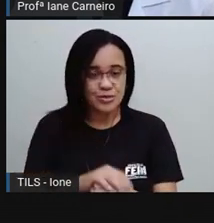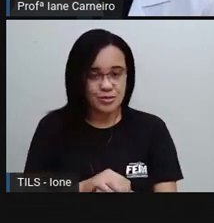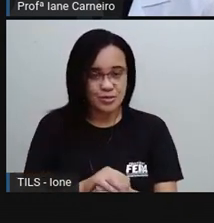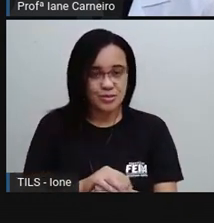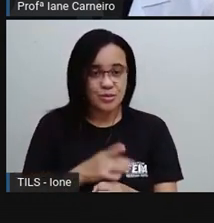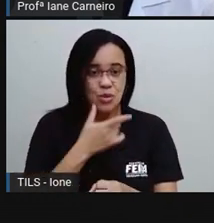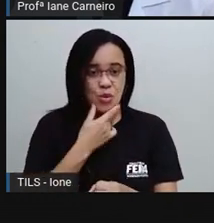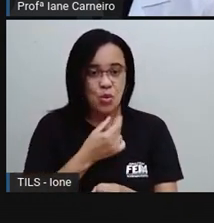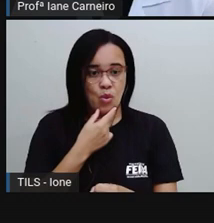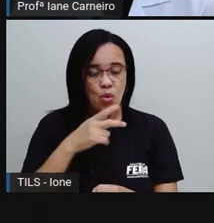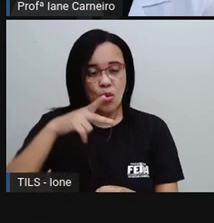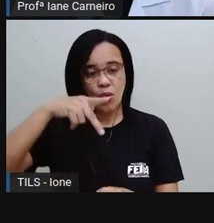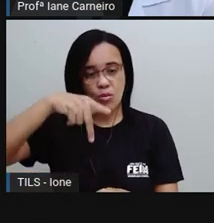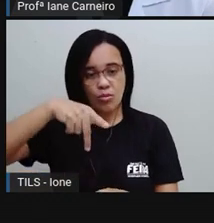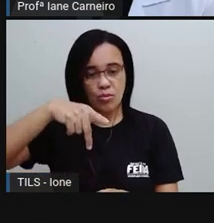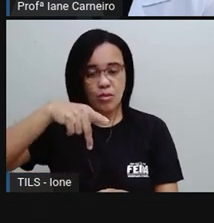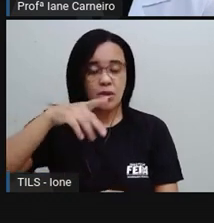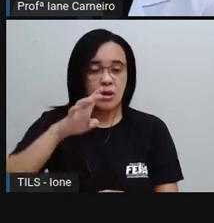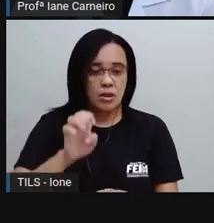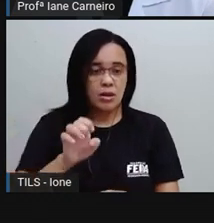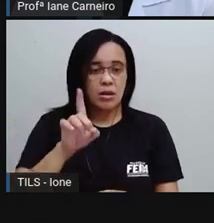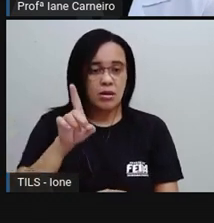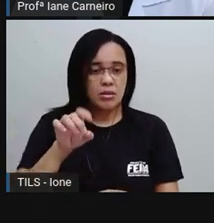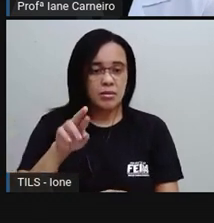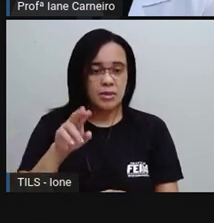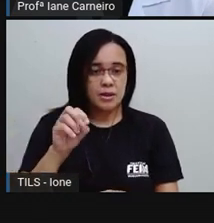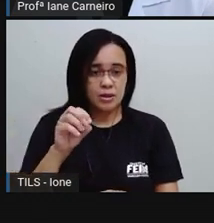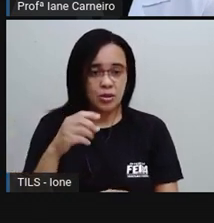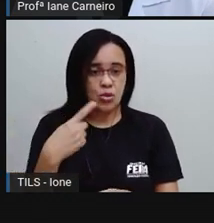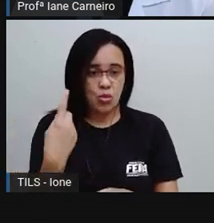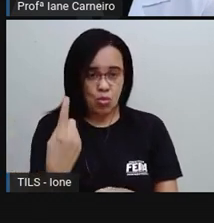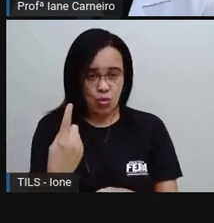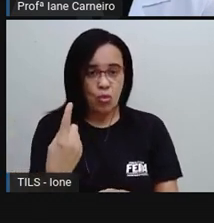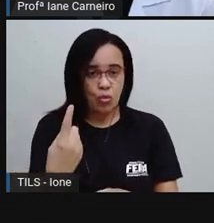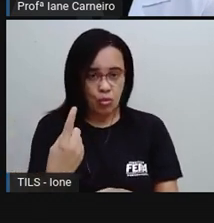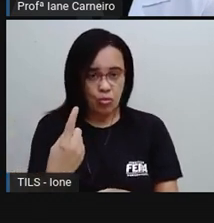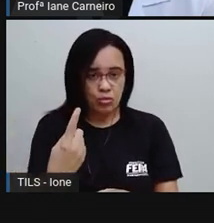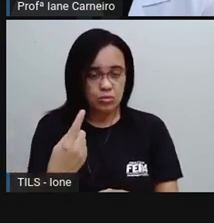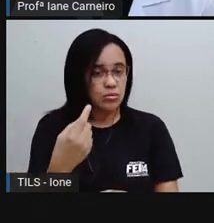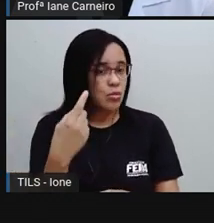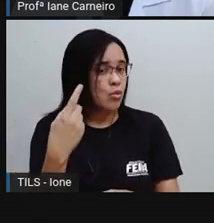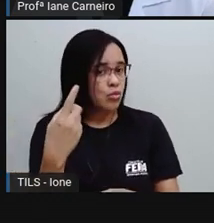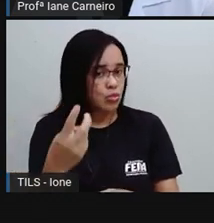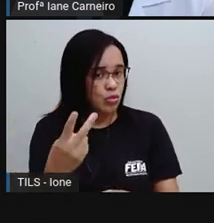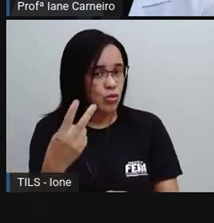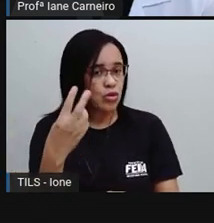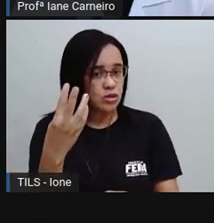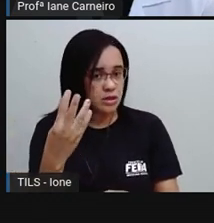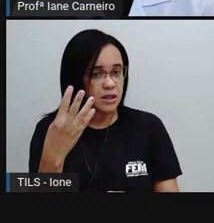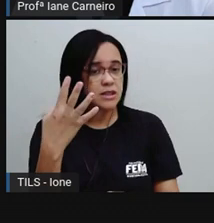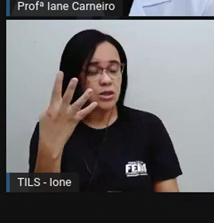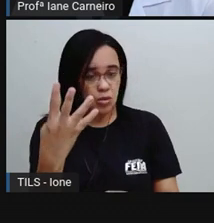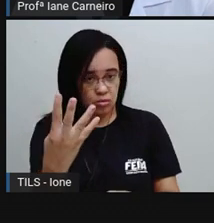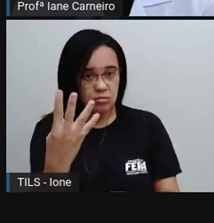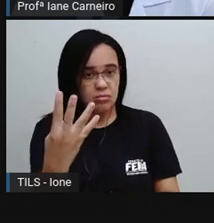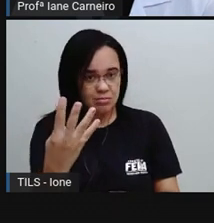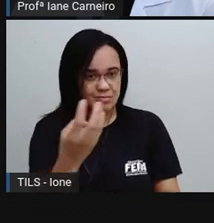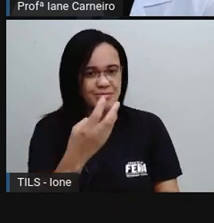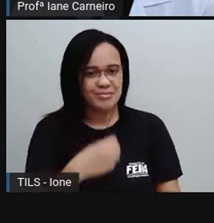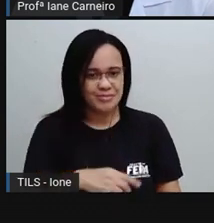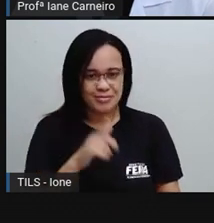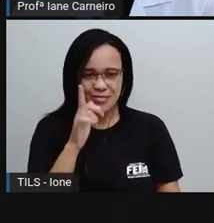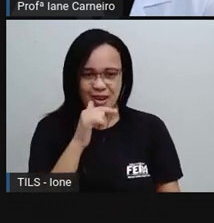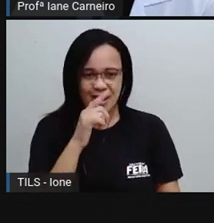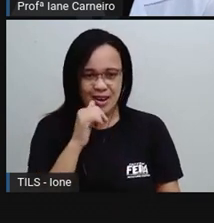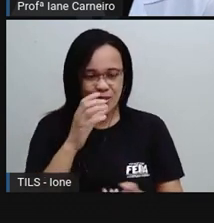ó, um, dois, três, quatro, ó, no número quatro. A coluna de